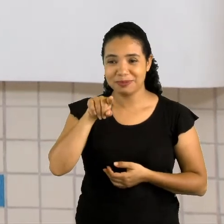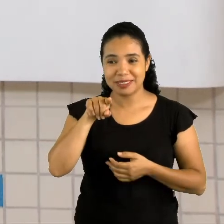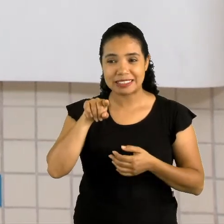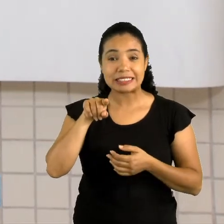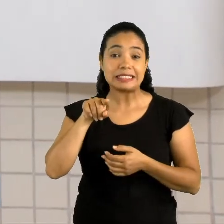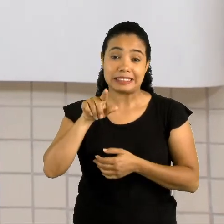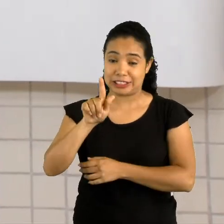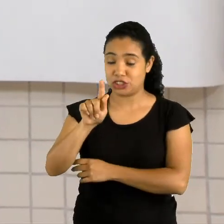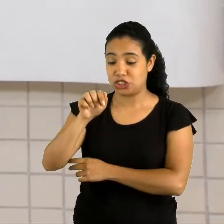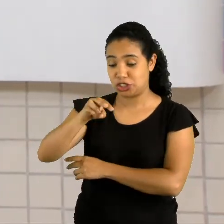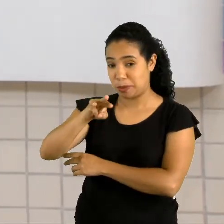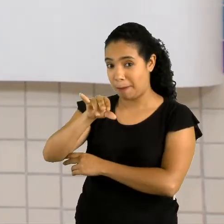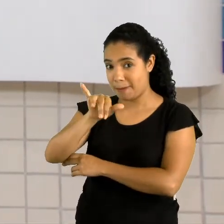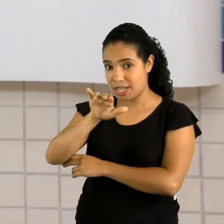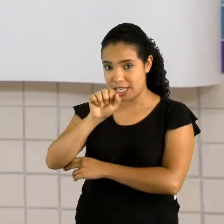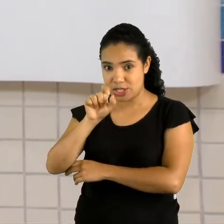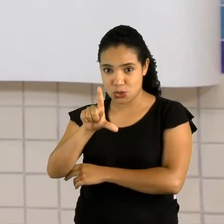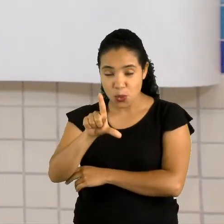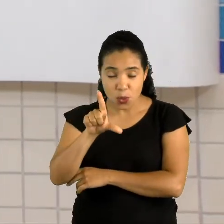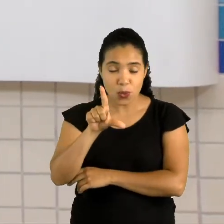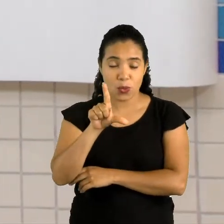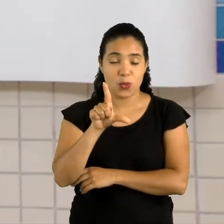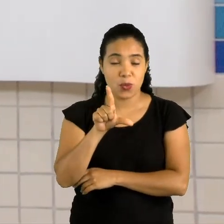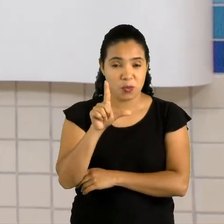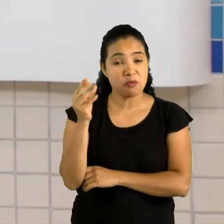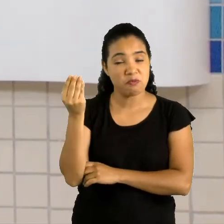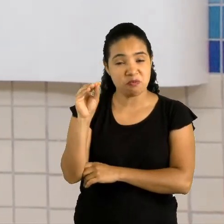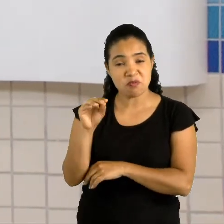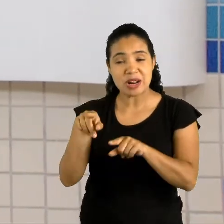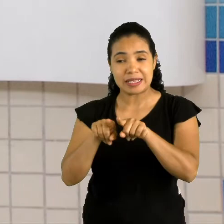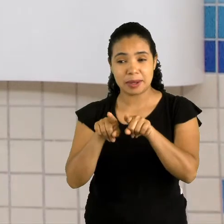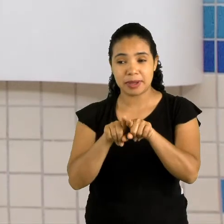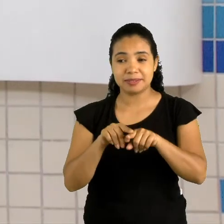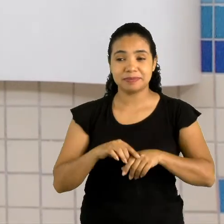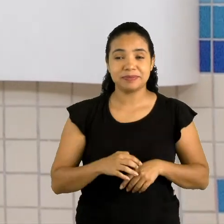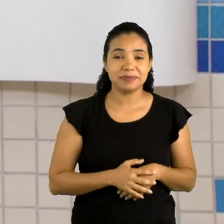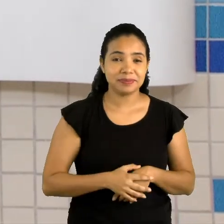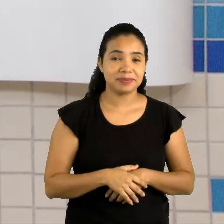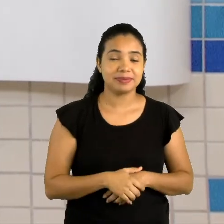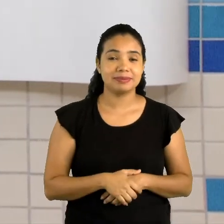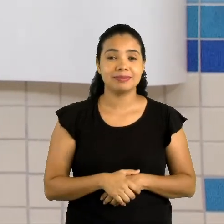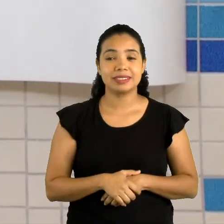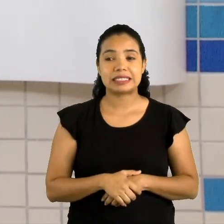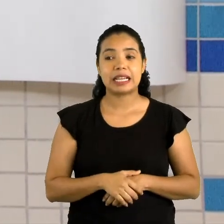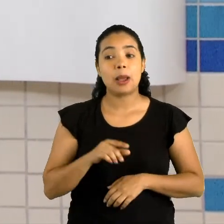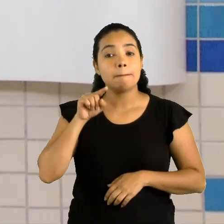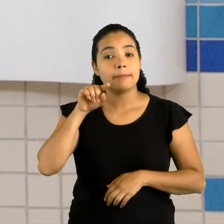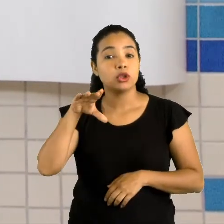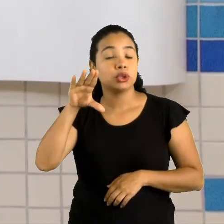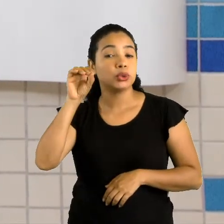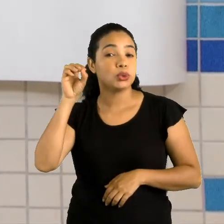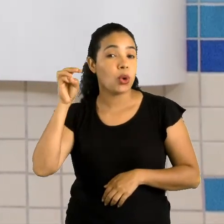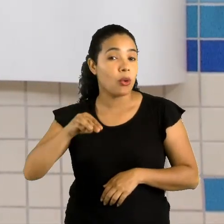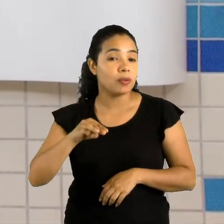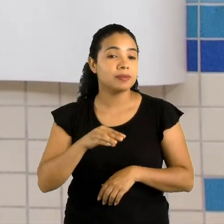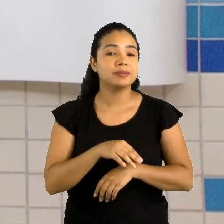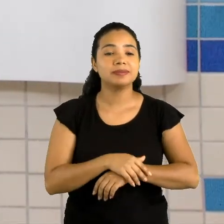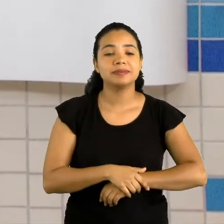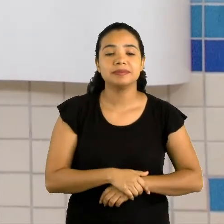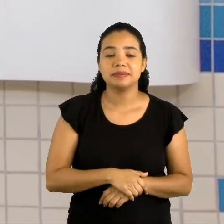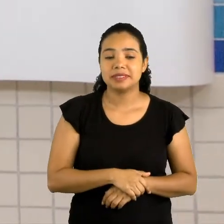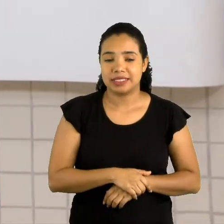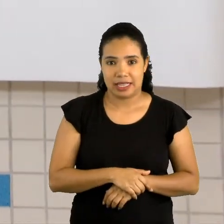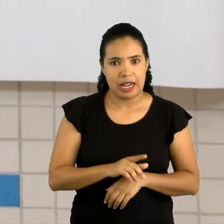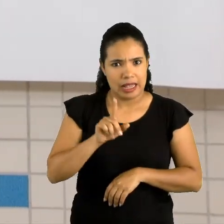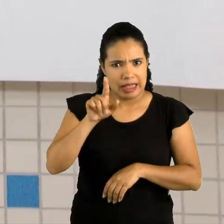caso posso colocar gmail e o ponto com. É